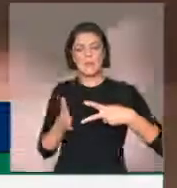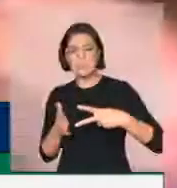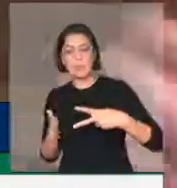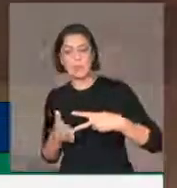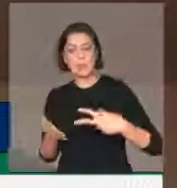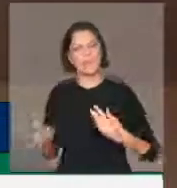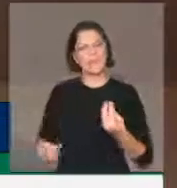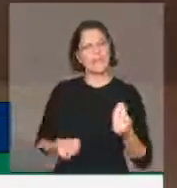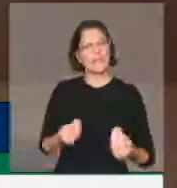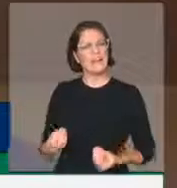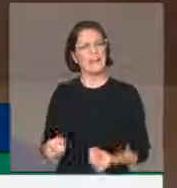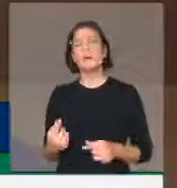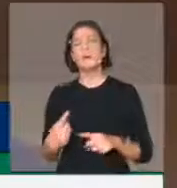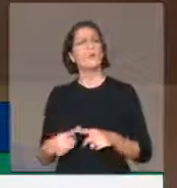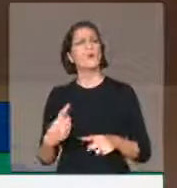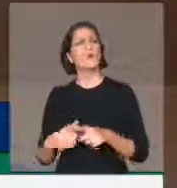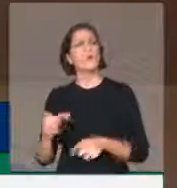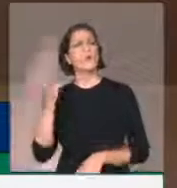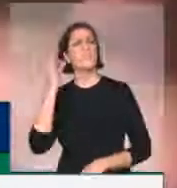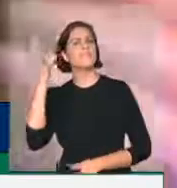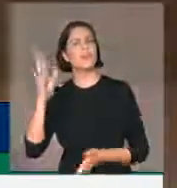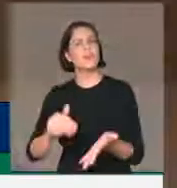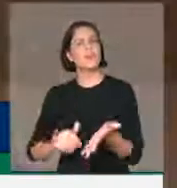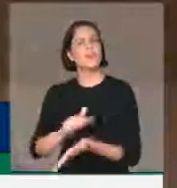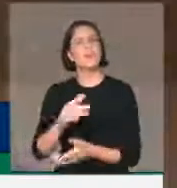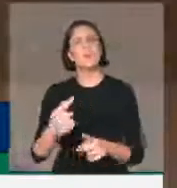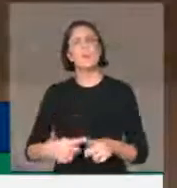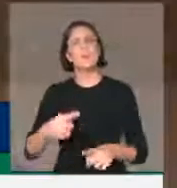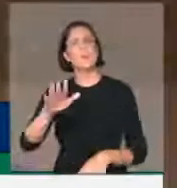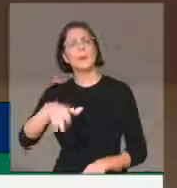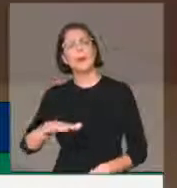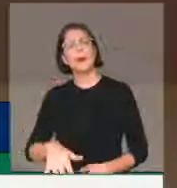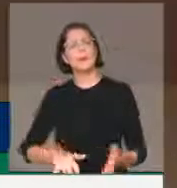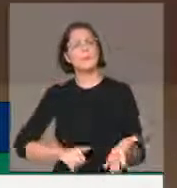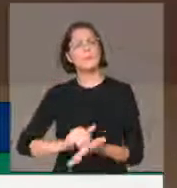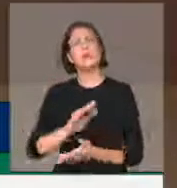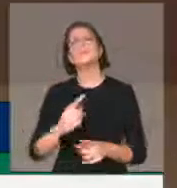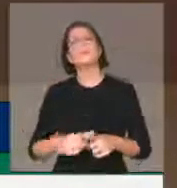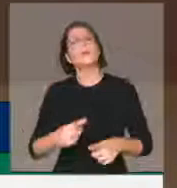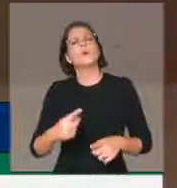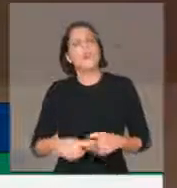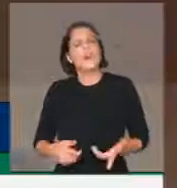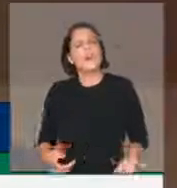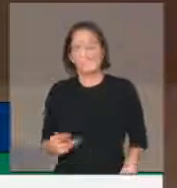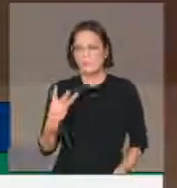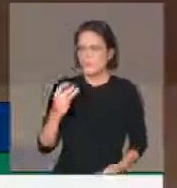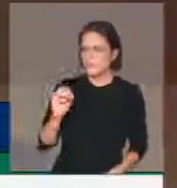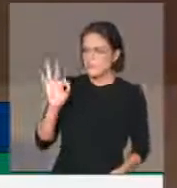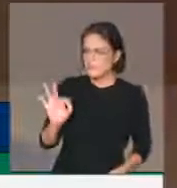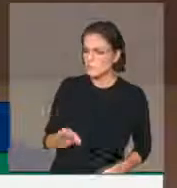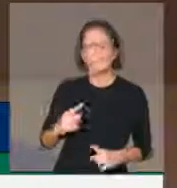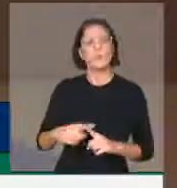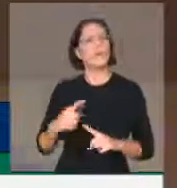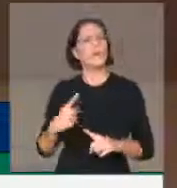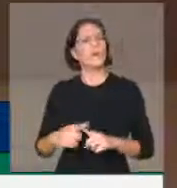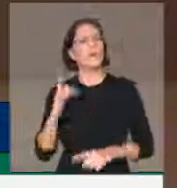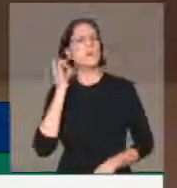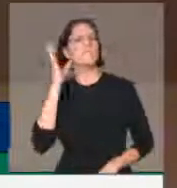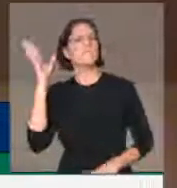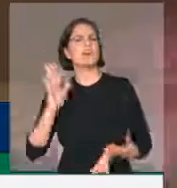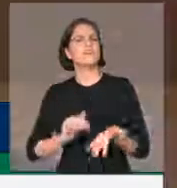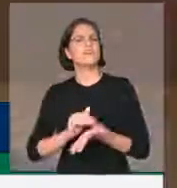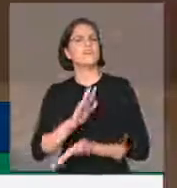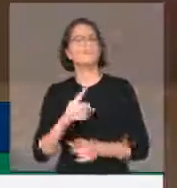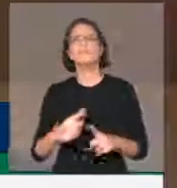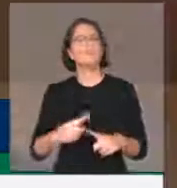facilitar a demissão? Por que baratear a demissão, os 30%? Por que torná-la mais fácil? Por que